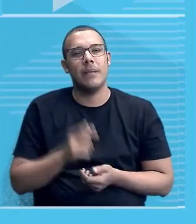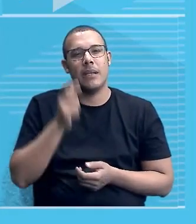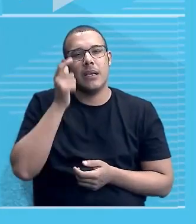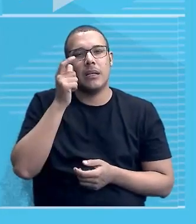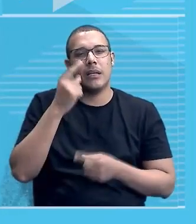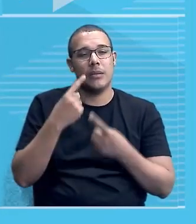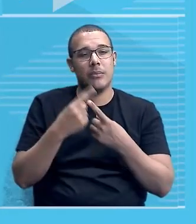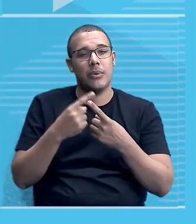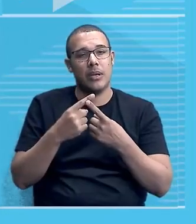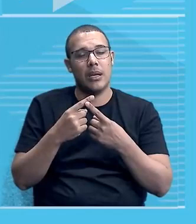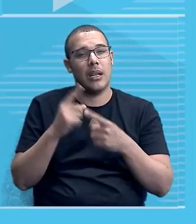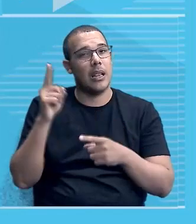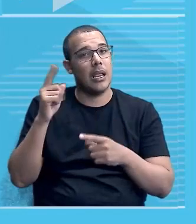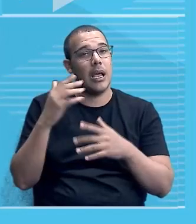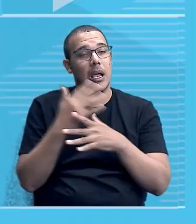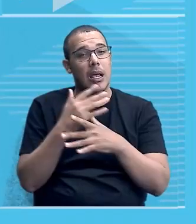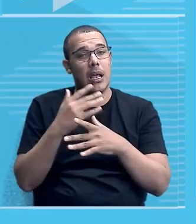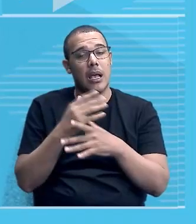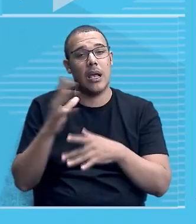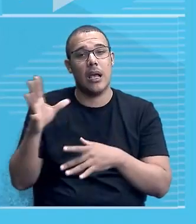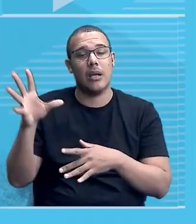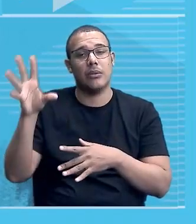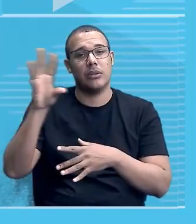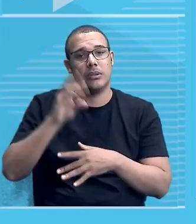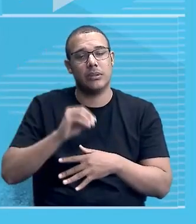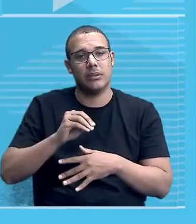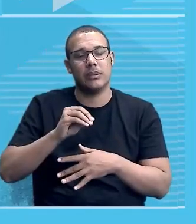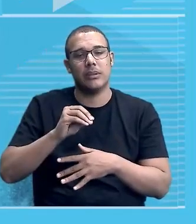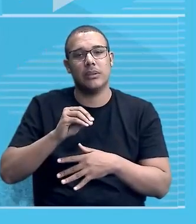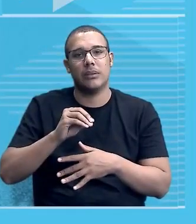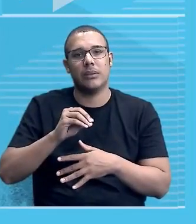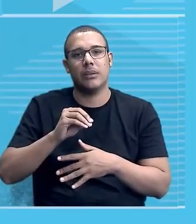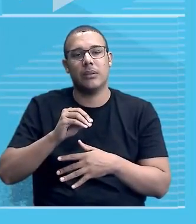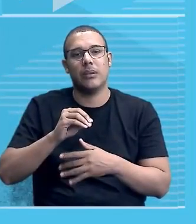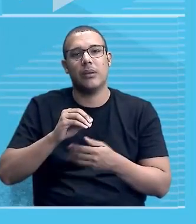Madagascar, os africanos, eles,